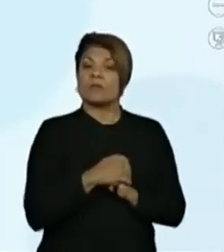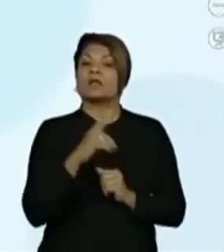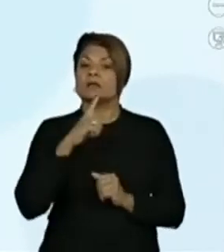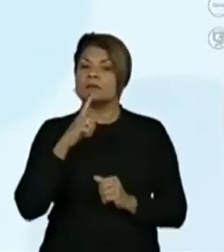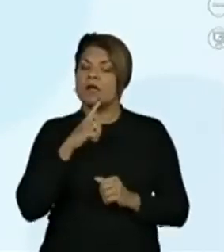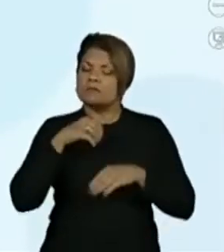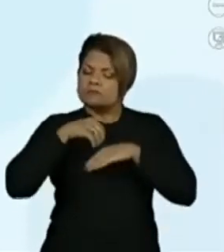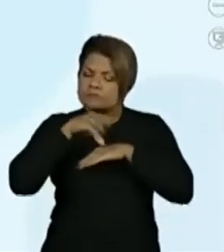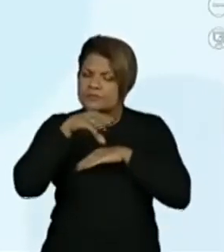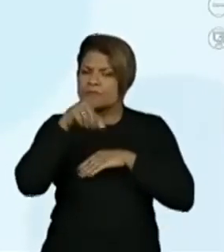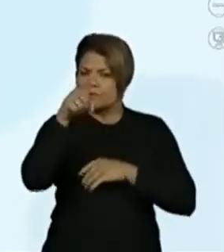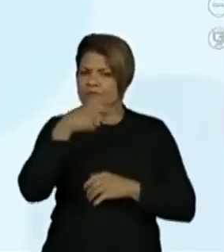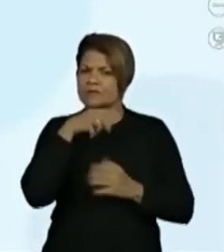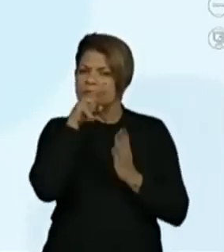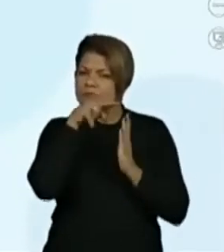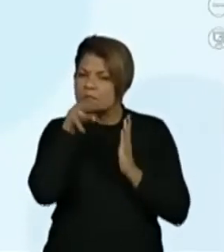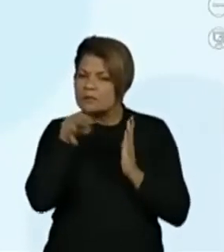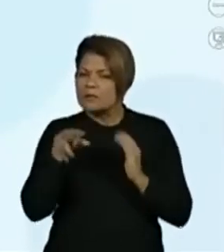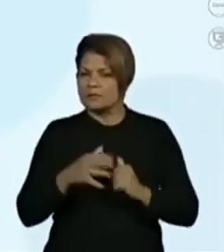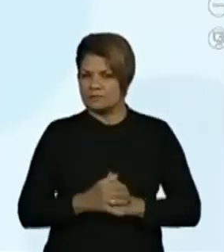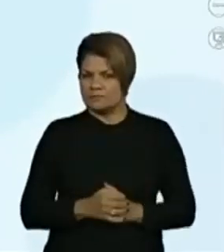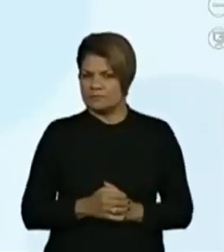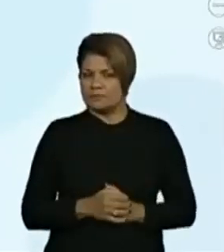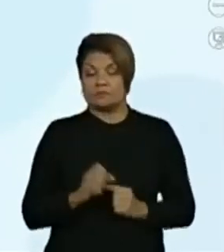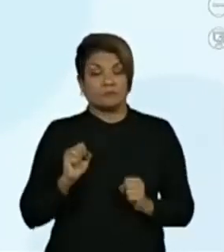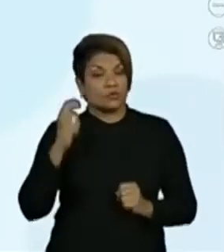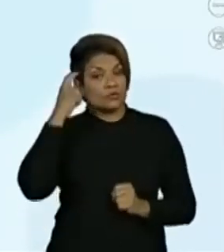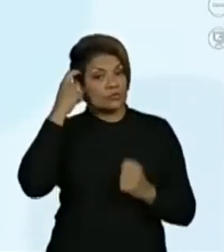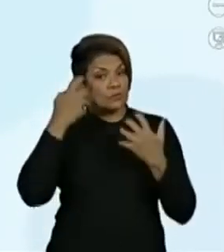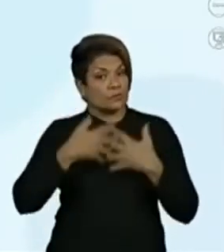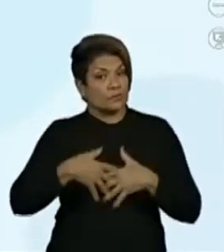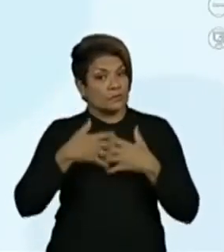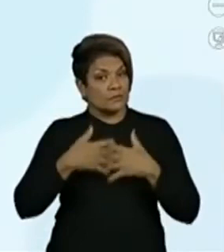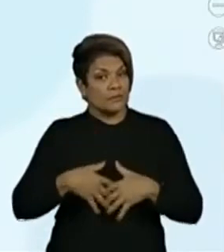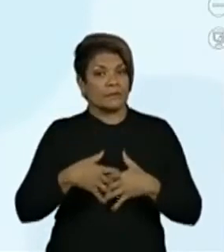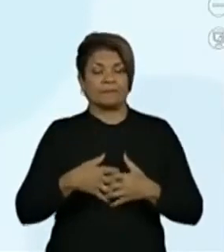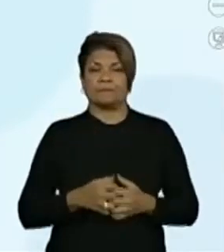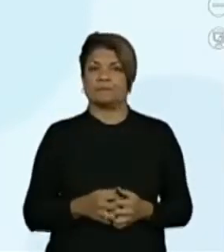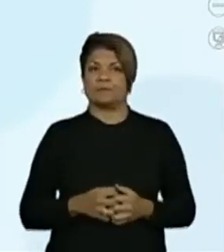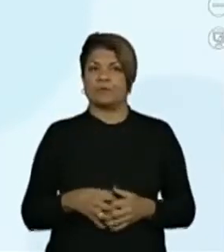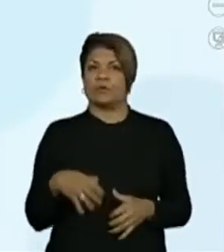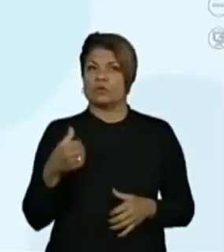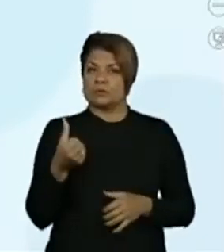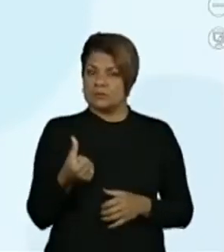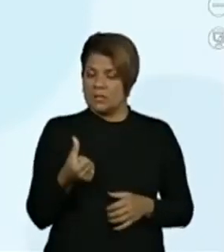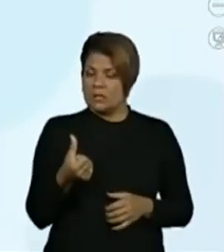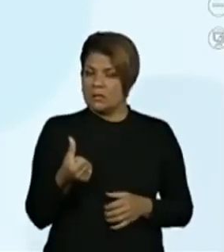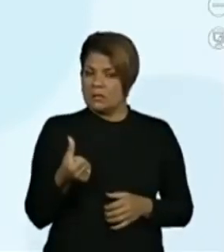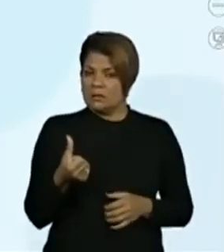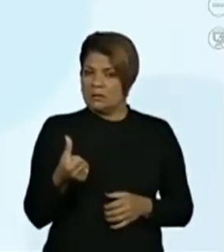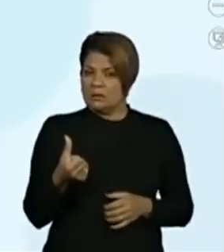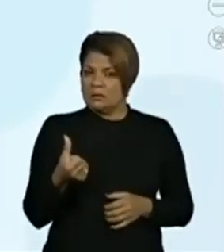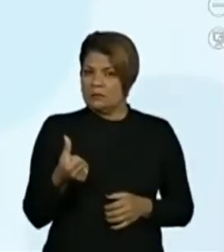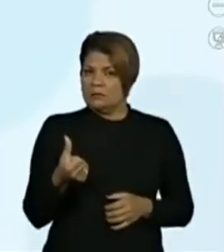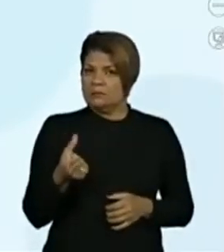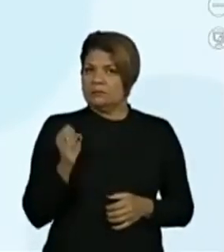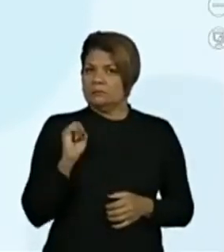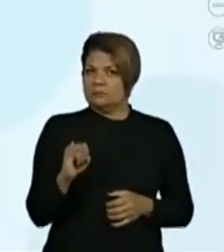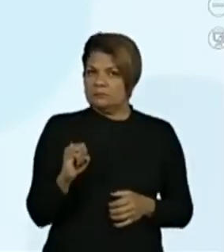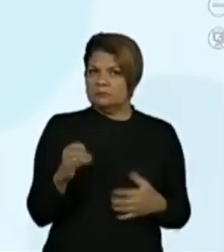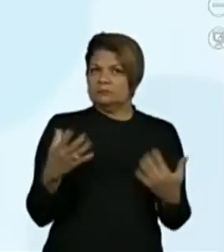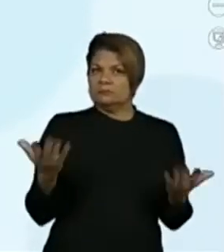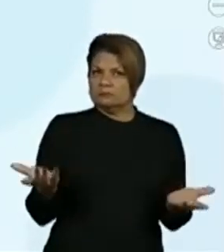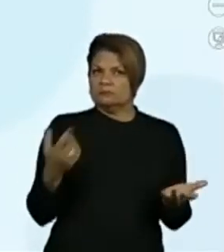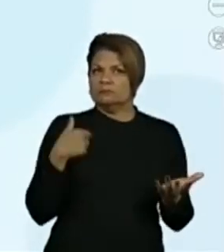pista para fazer essa leitura. Você pode pensar aí, então, o 6, se eu vou colocar ali